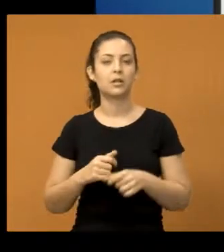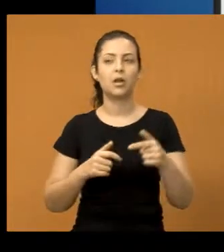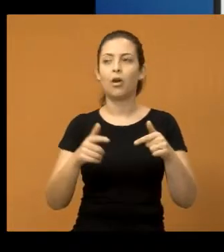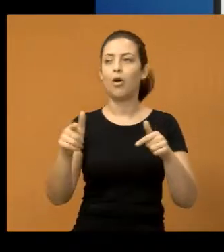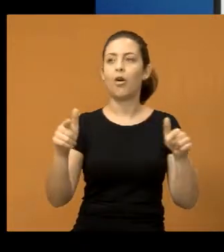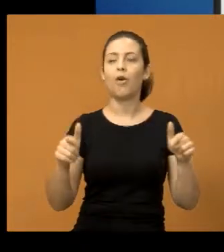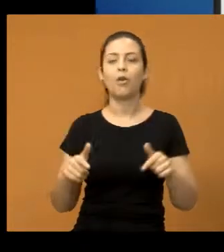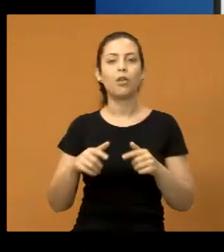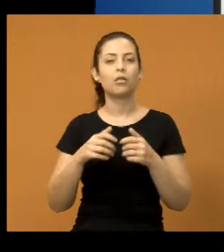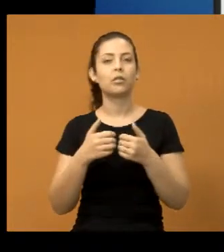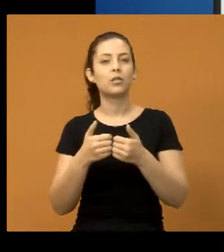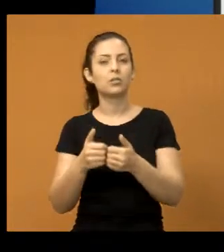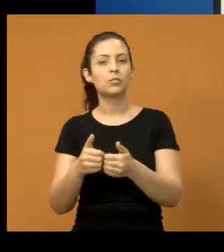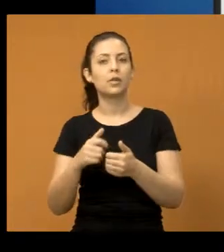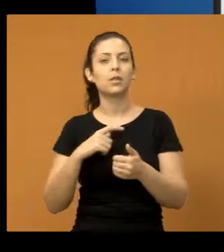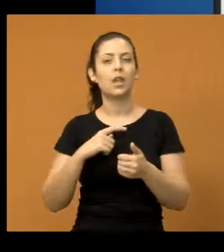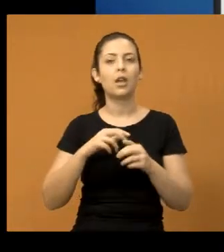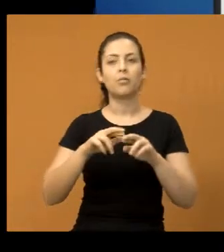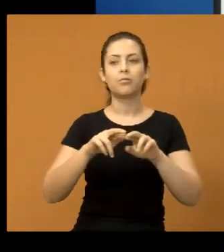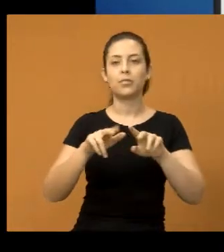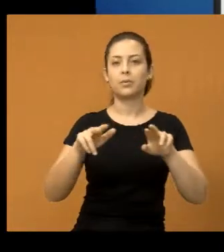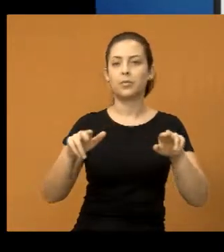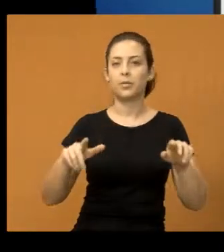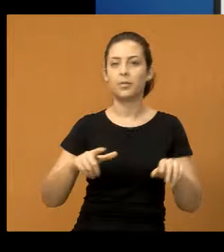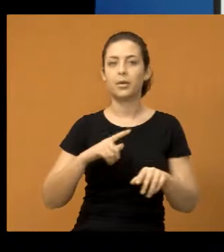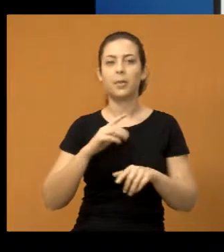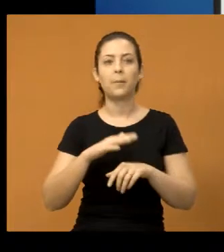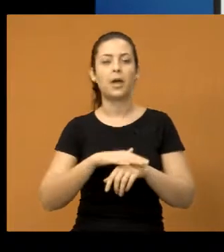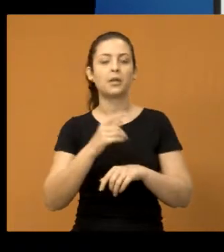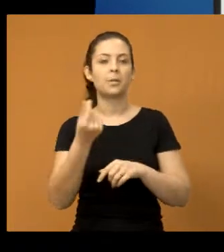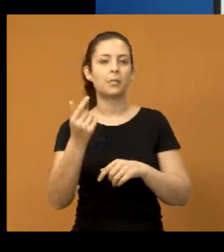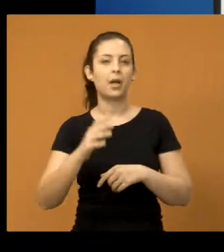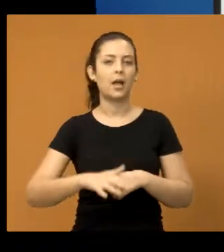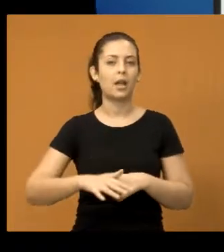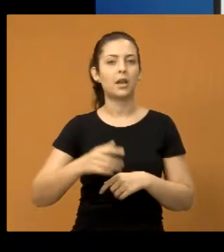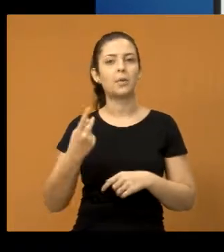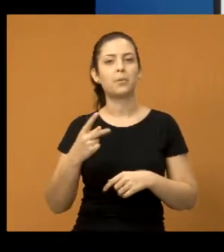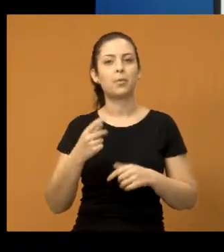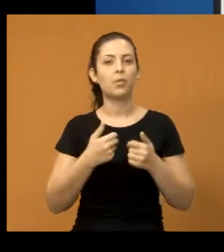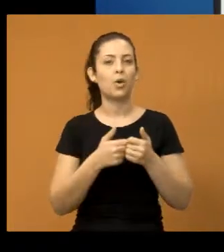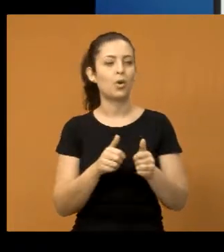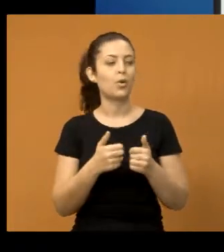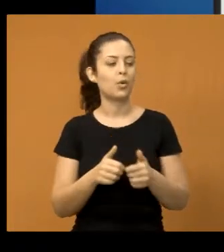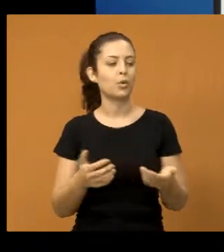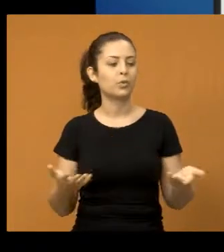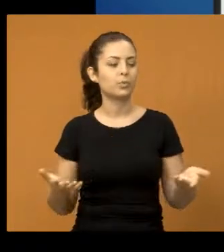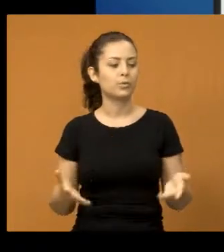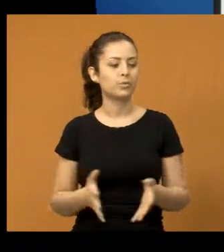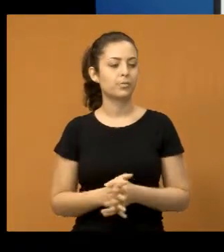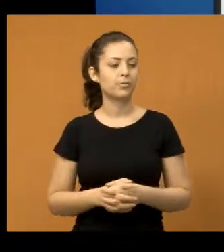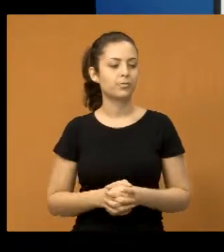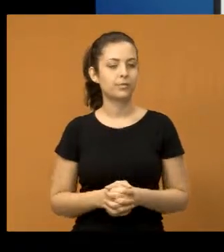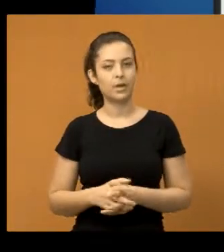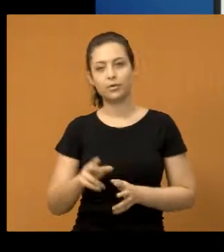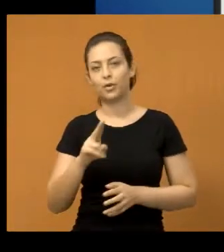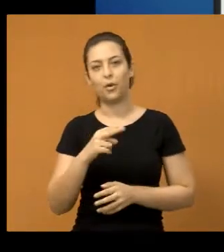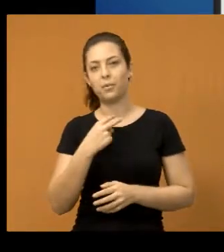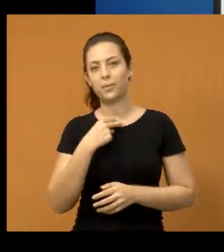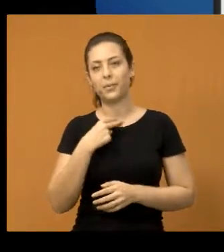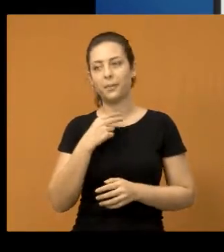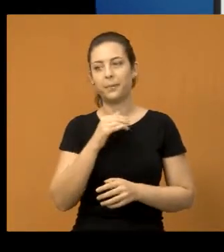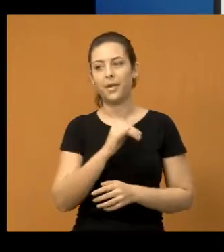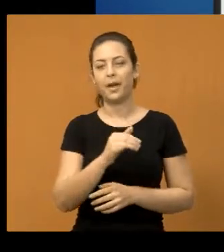de transporte. A gente sabe que tem outros meios de transporte muito mais baratos do que a própria passagem de ônibus. Eu não vou citar o nome aqui, mas